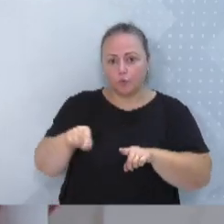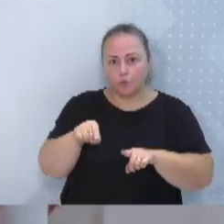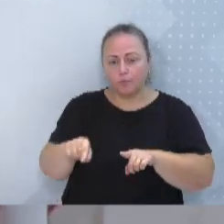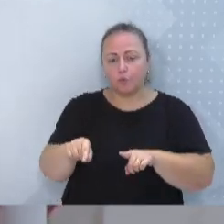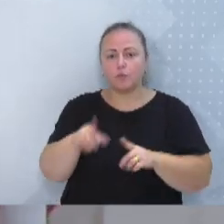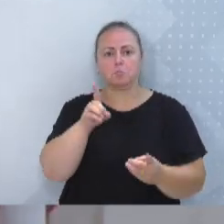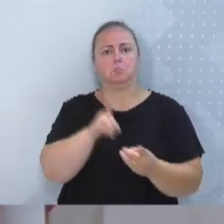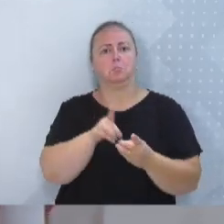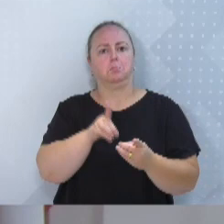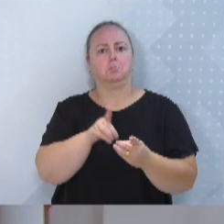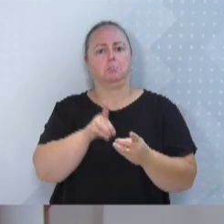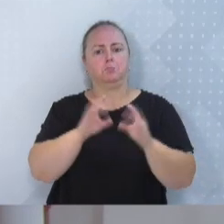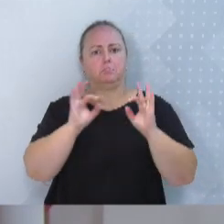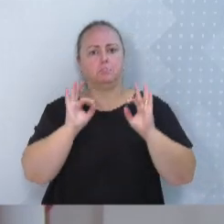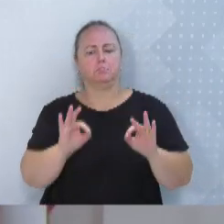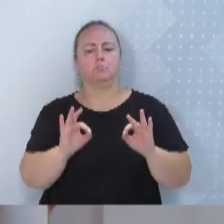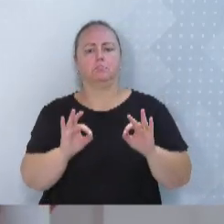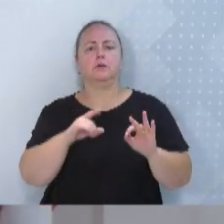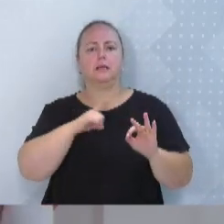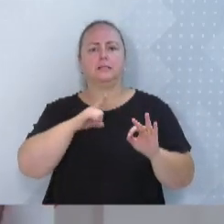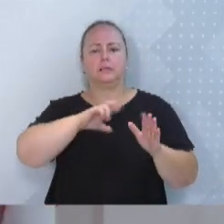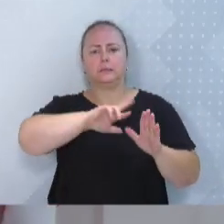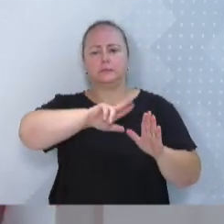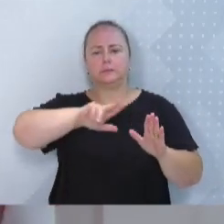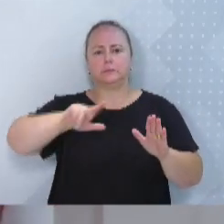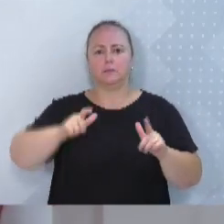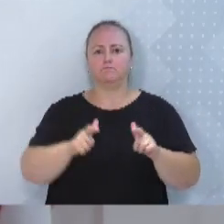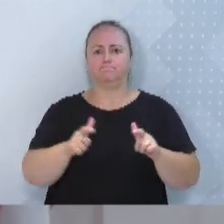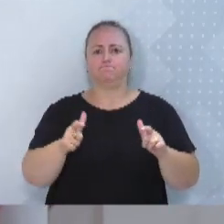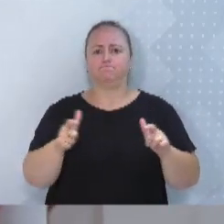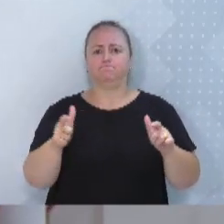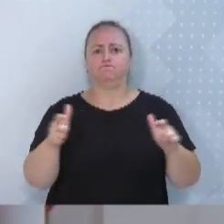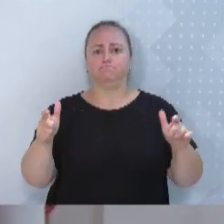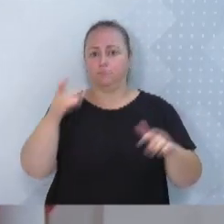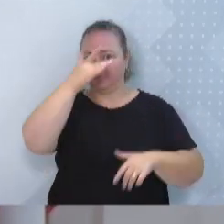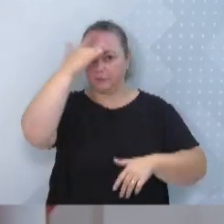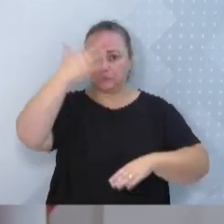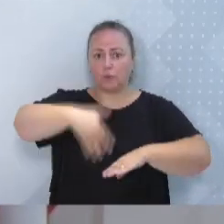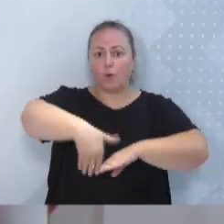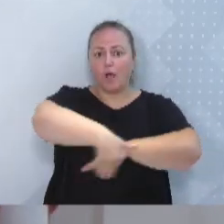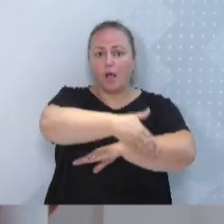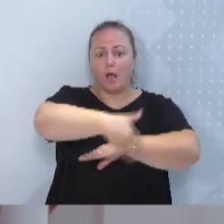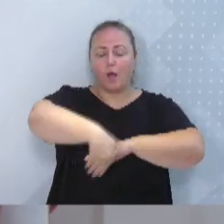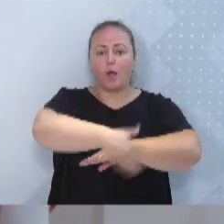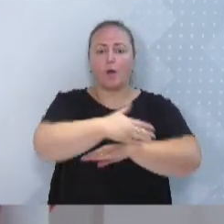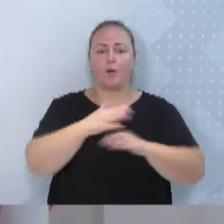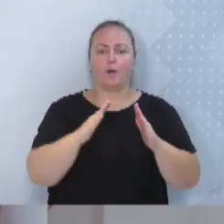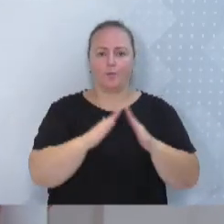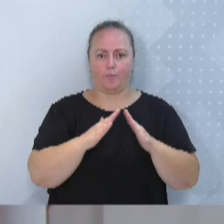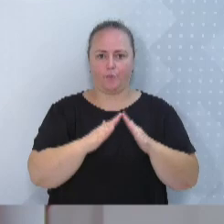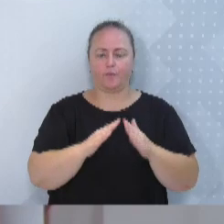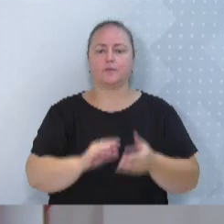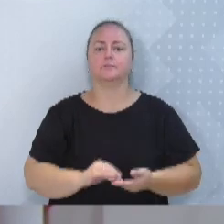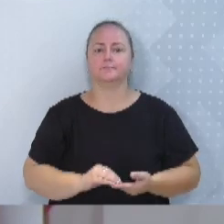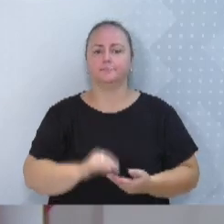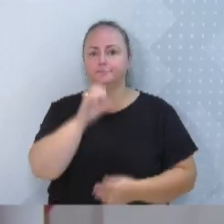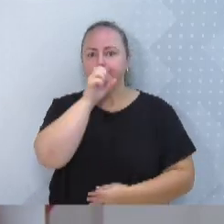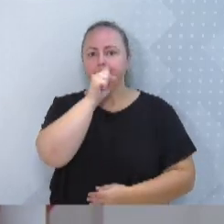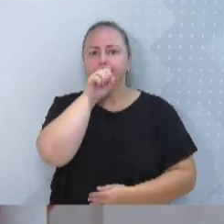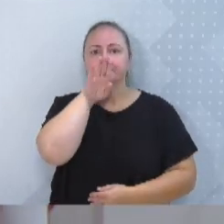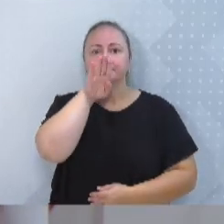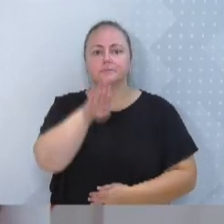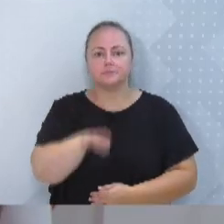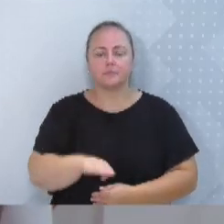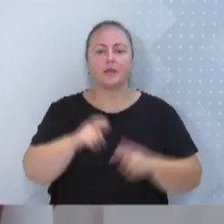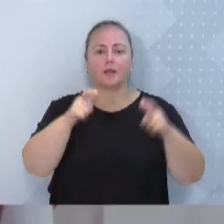esta grande demanda que vem crescendo em nosso município. No sábado à tarde, visitamos o espaço do Instituto Família